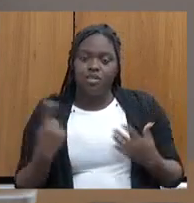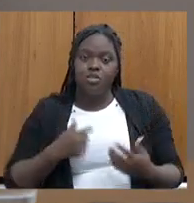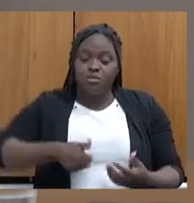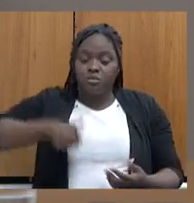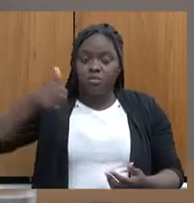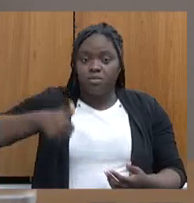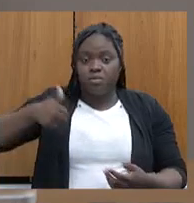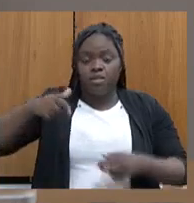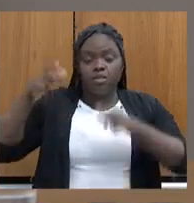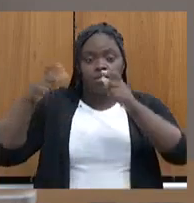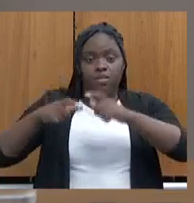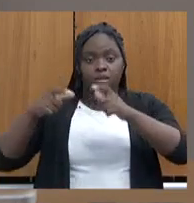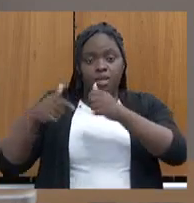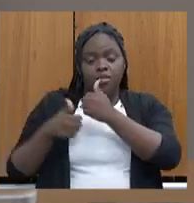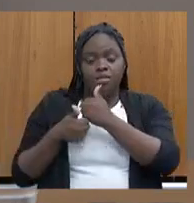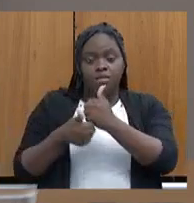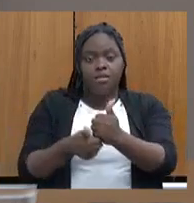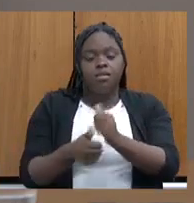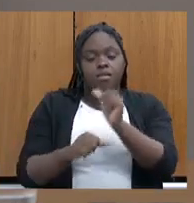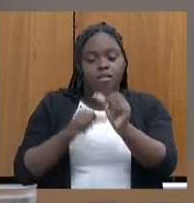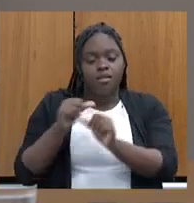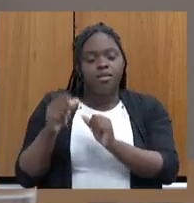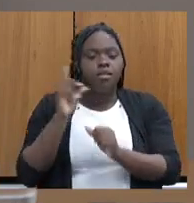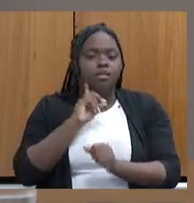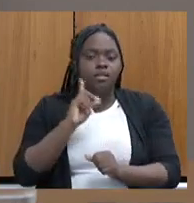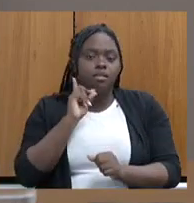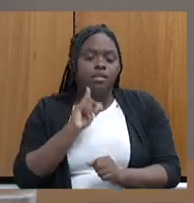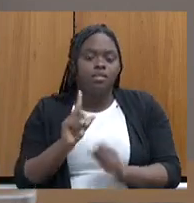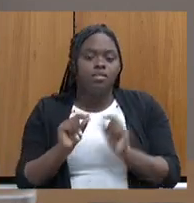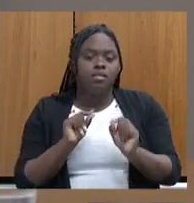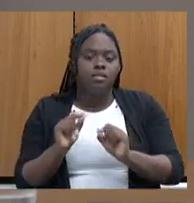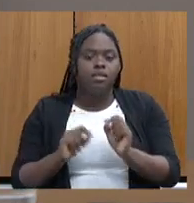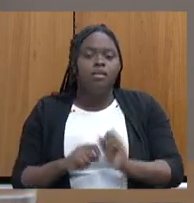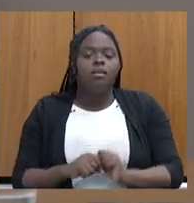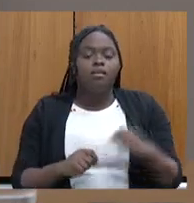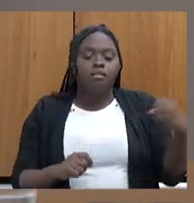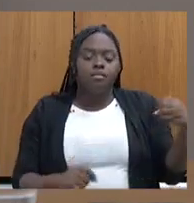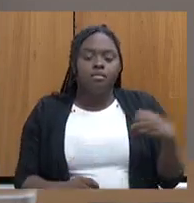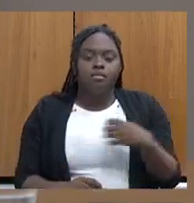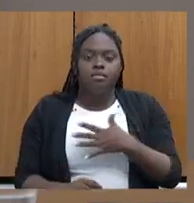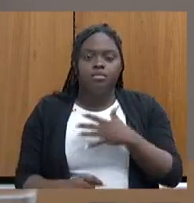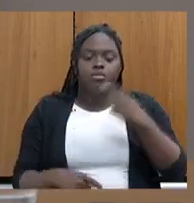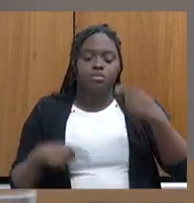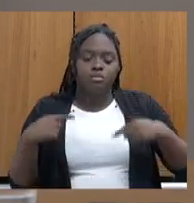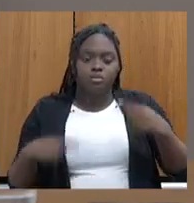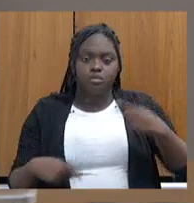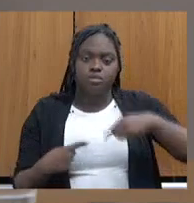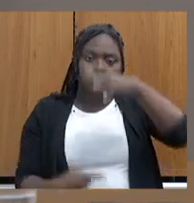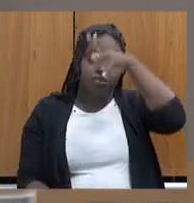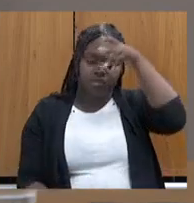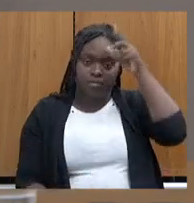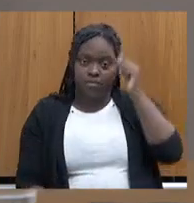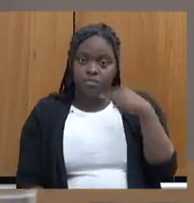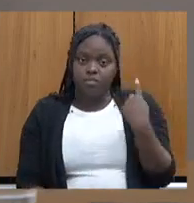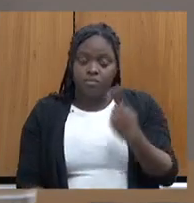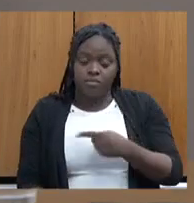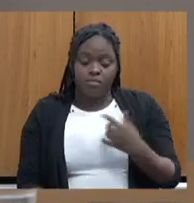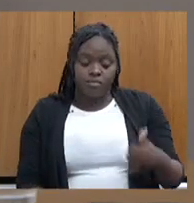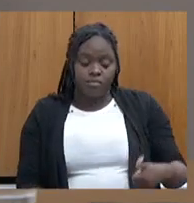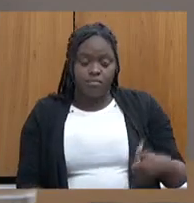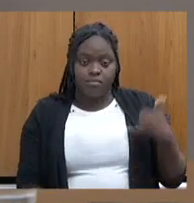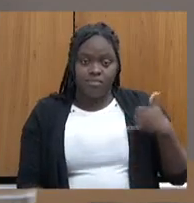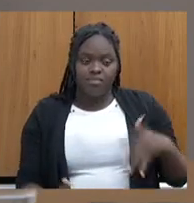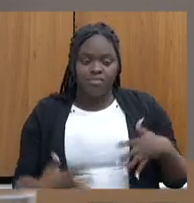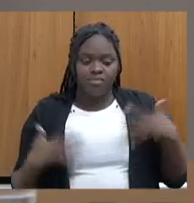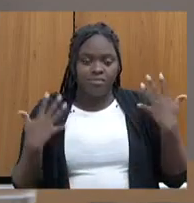CIPTEA no Prêmio Inova Minas Gerais na categoria Inovação de Políticas Públicas. Isso, para nós, é um motivo de muito orgulho. Por